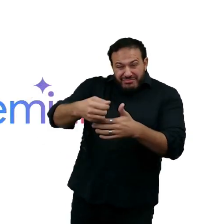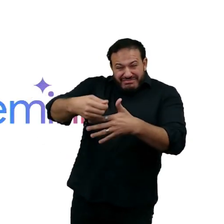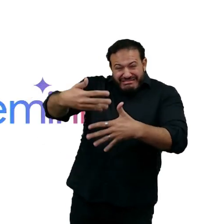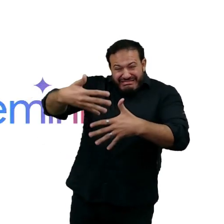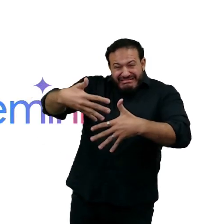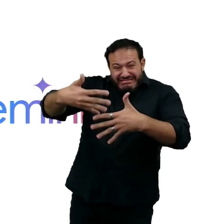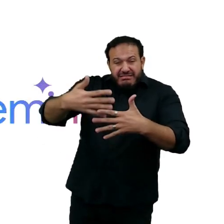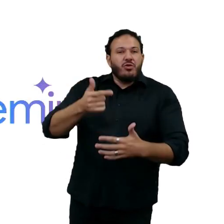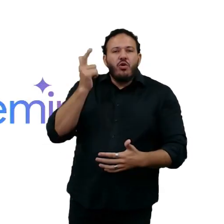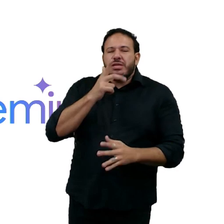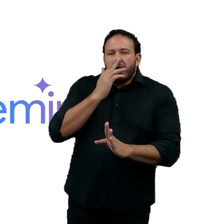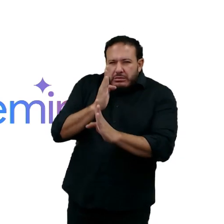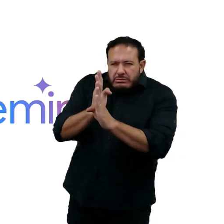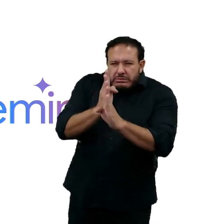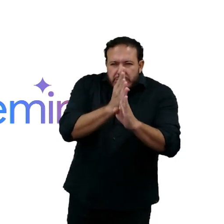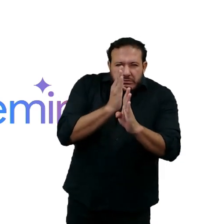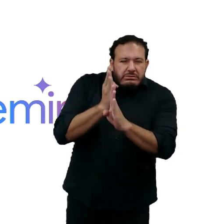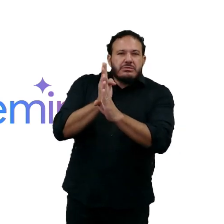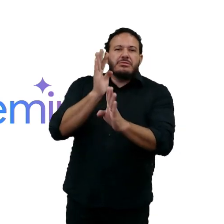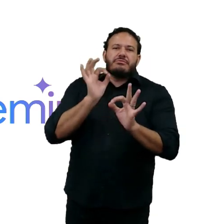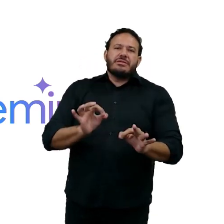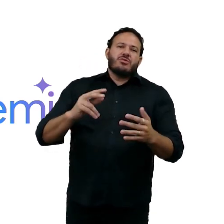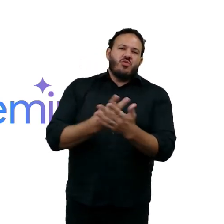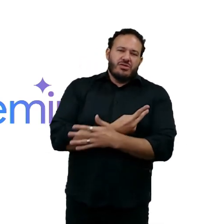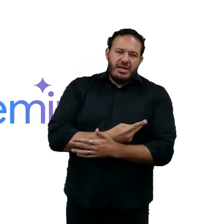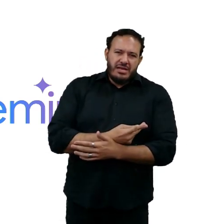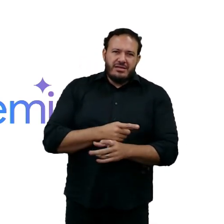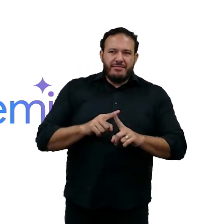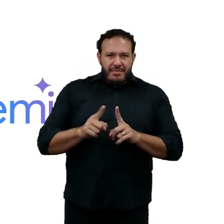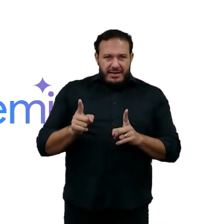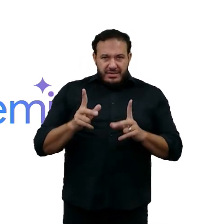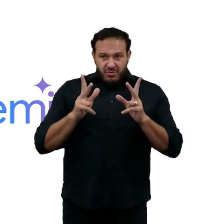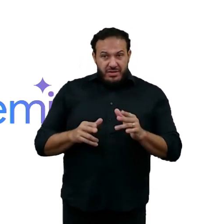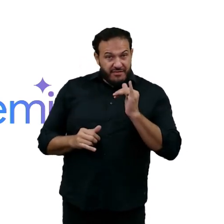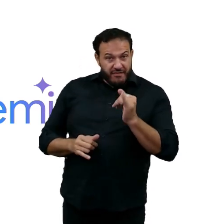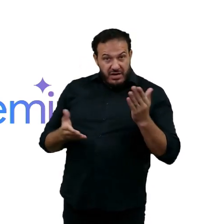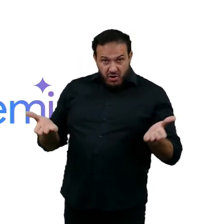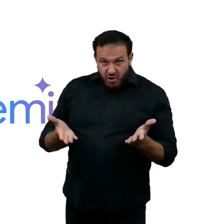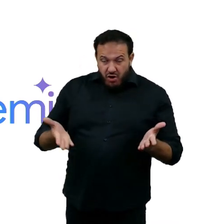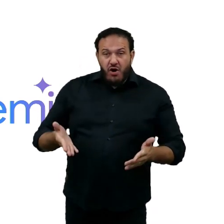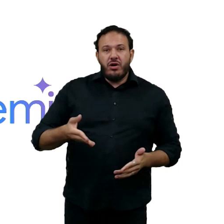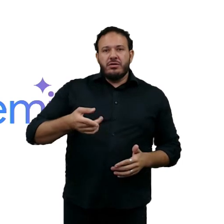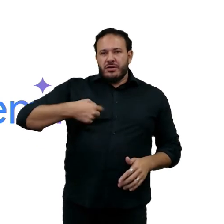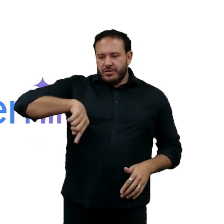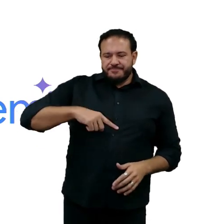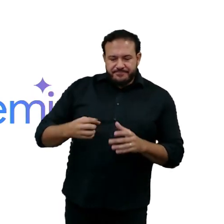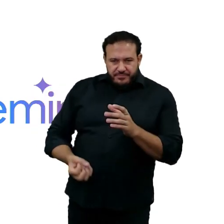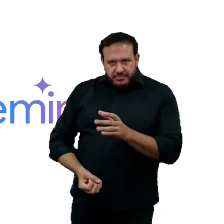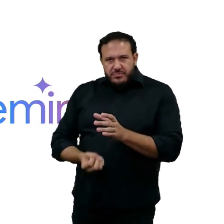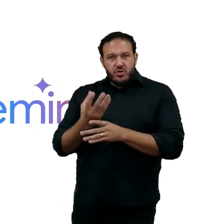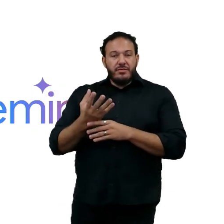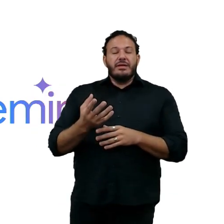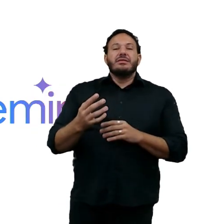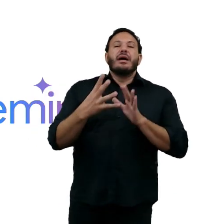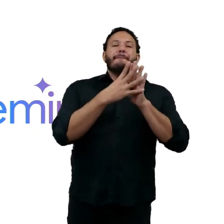o reconhecimento acontece. Mas como eu estava acabando de dizer, o aparecimento desses modelos